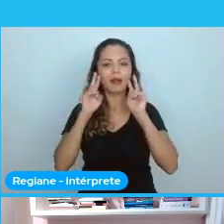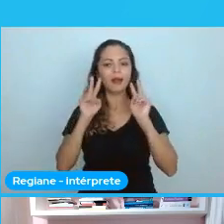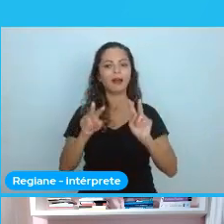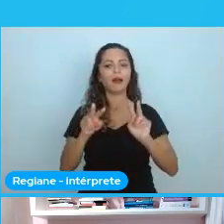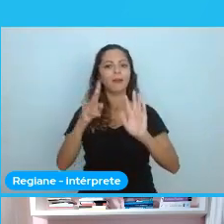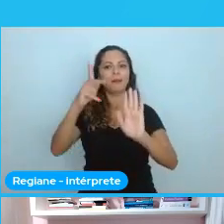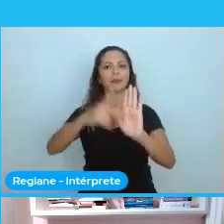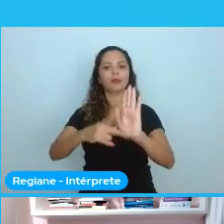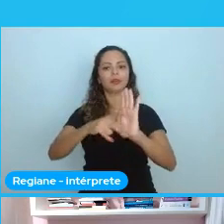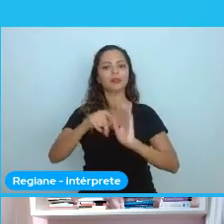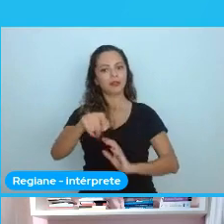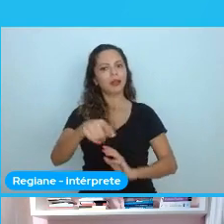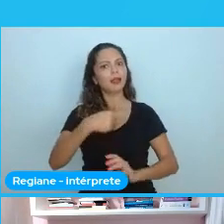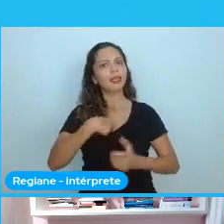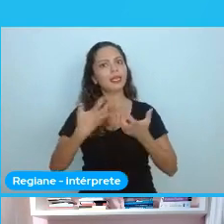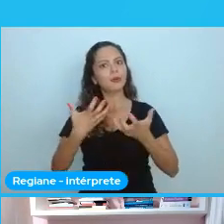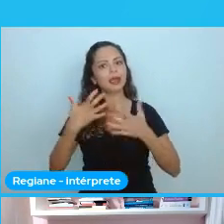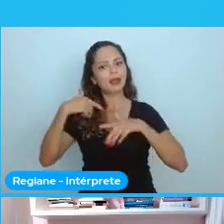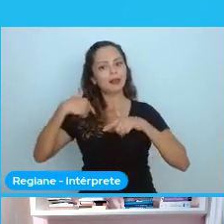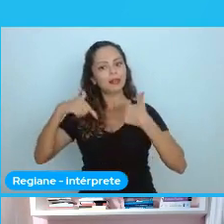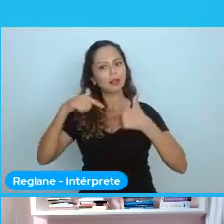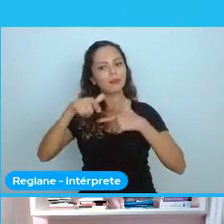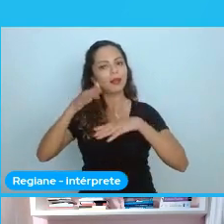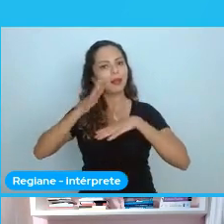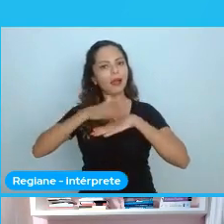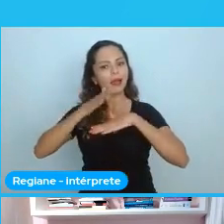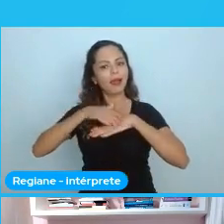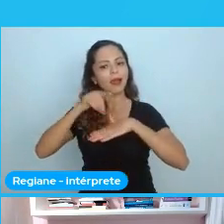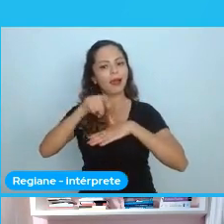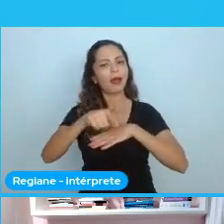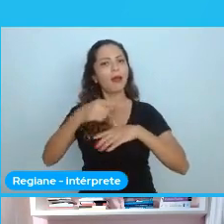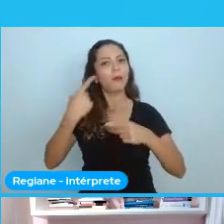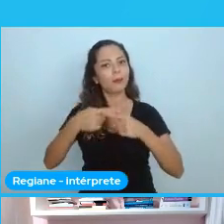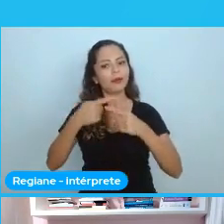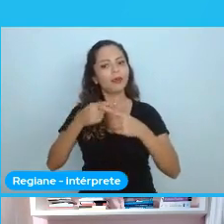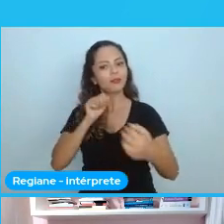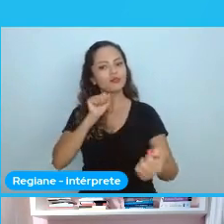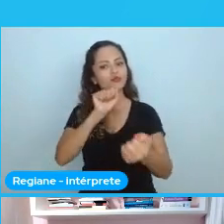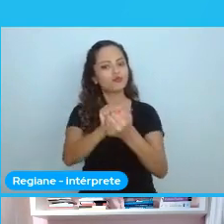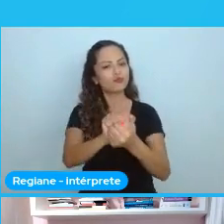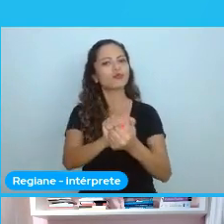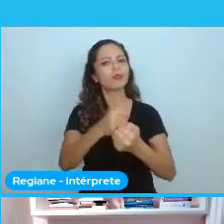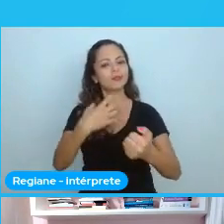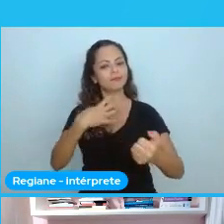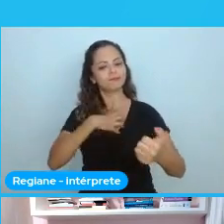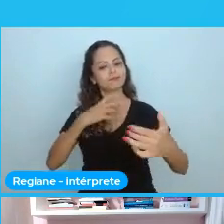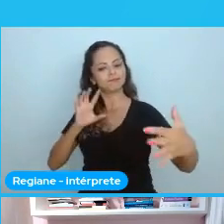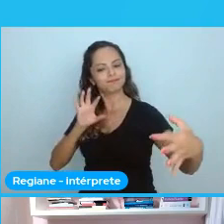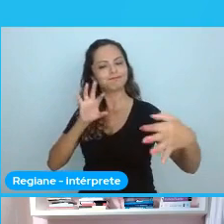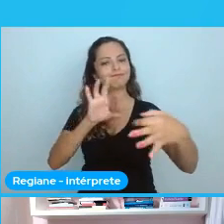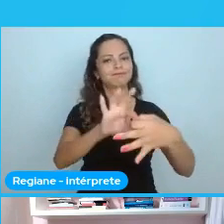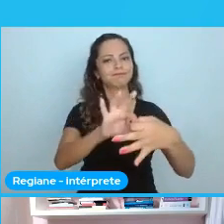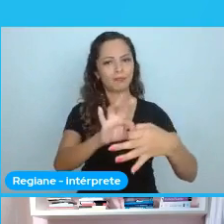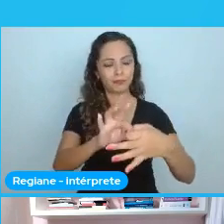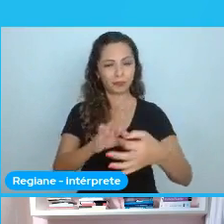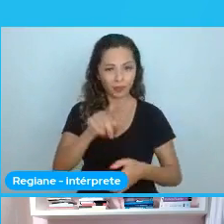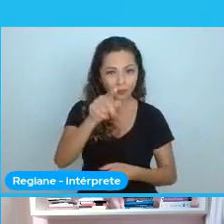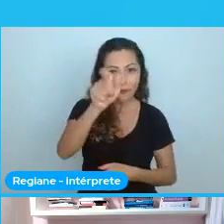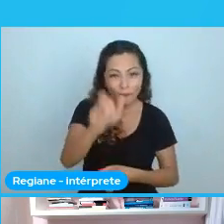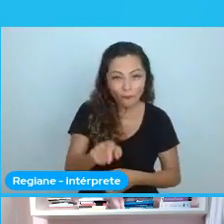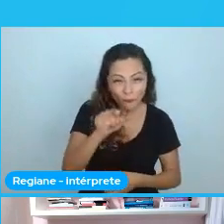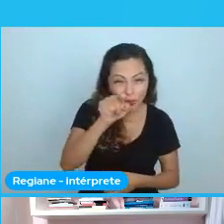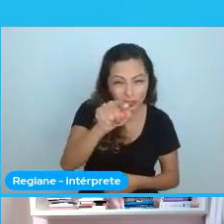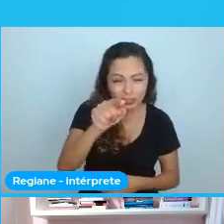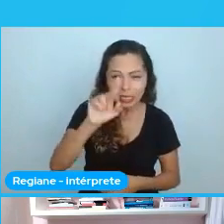ela também é minha. Então... Não ache que você é o dono dela, sabe? E eu acho que às vezes isso é